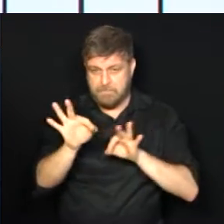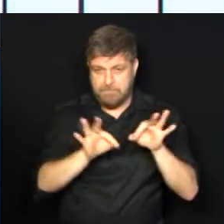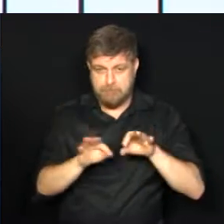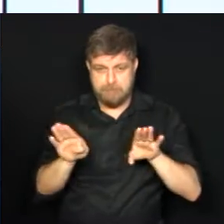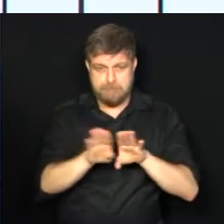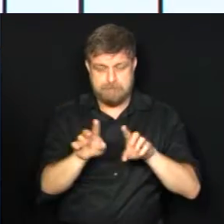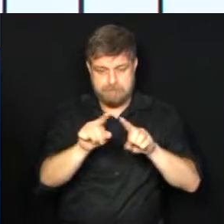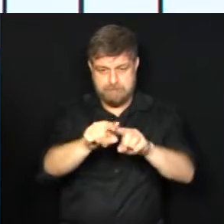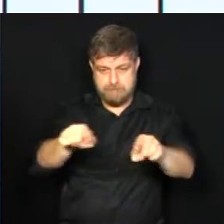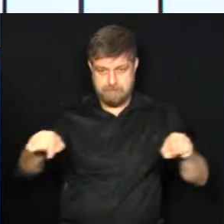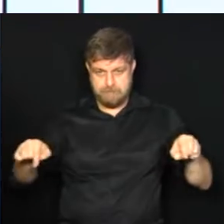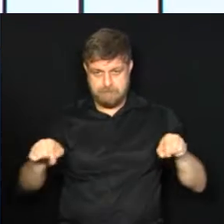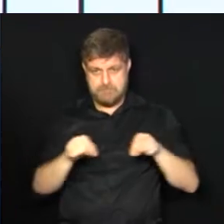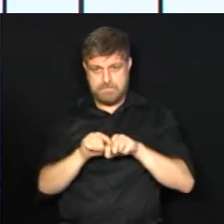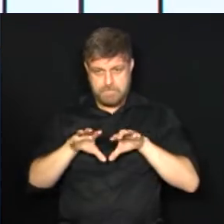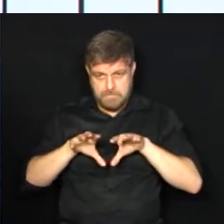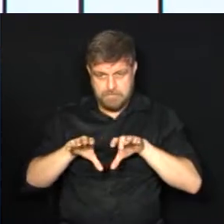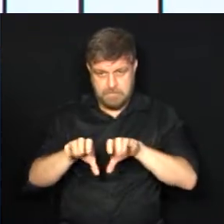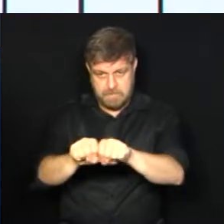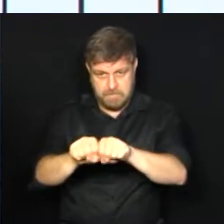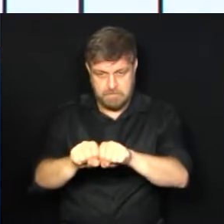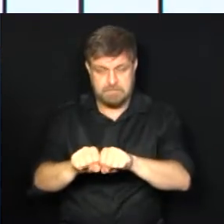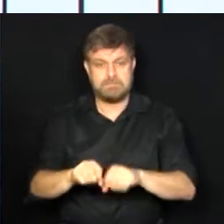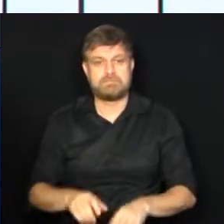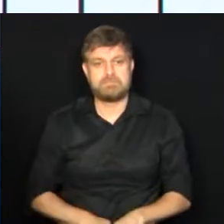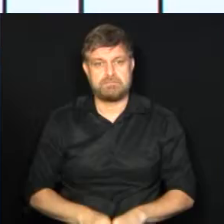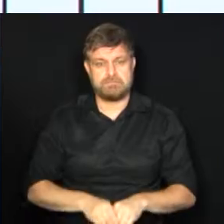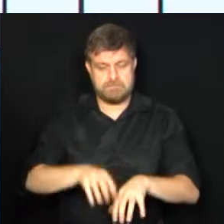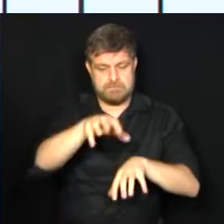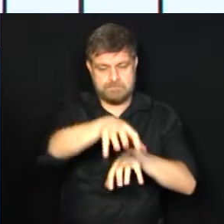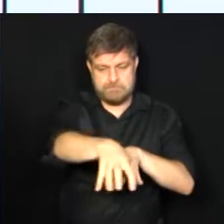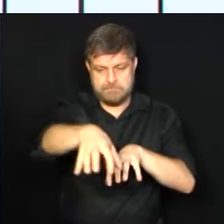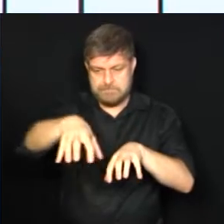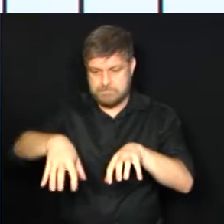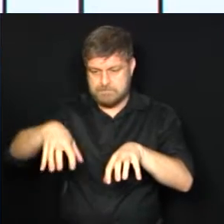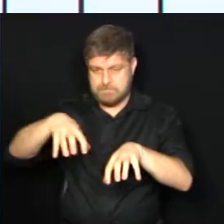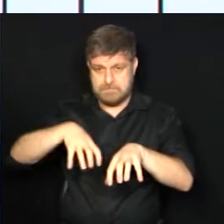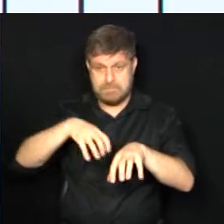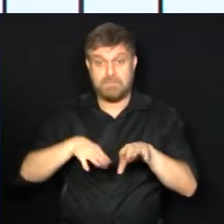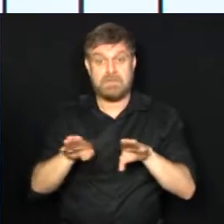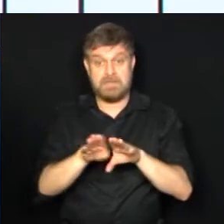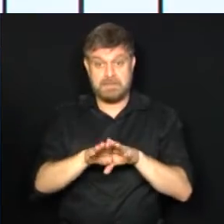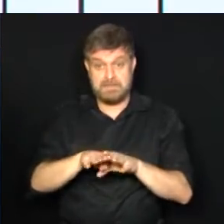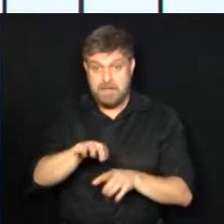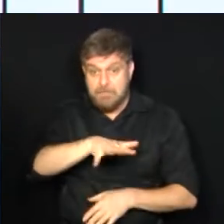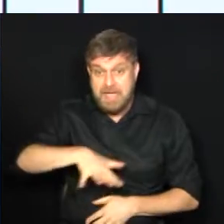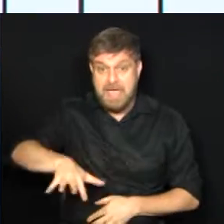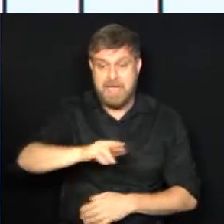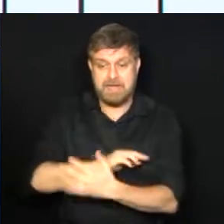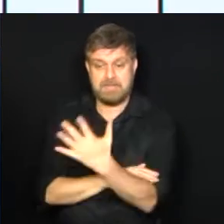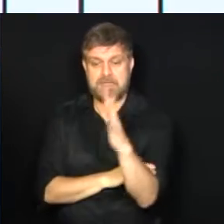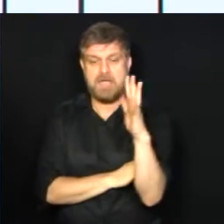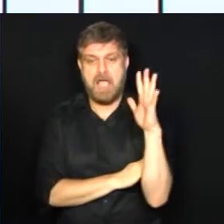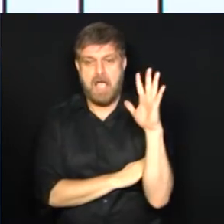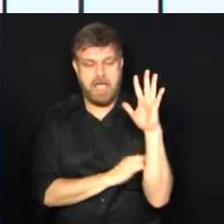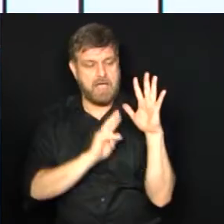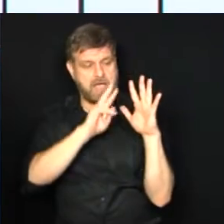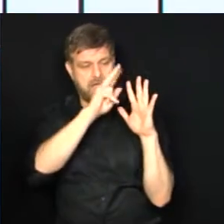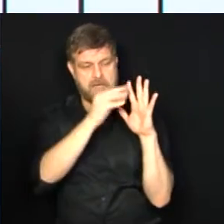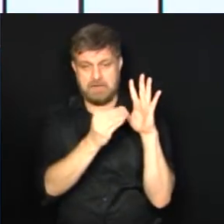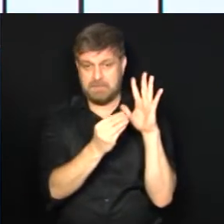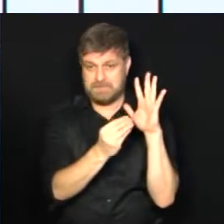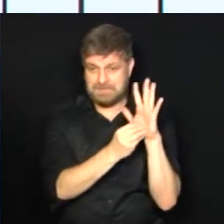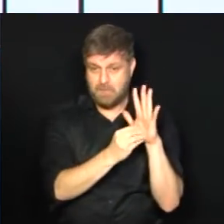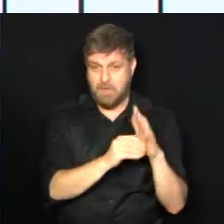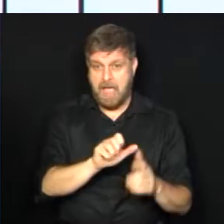ocupação e parcelamento do uso do solo, também de áreas de APA aqui em Campinas. APA é